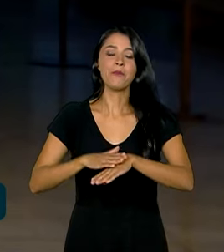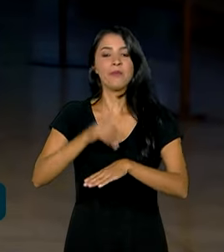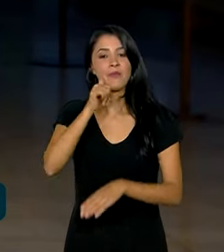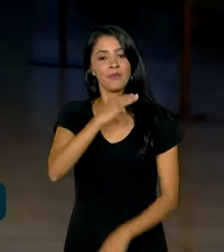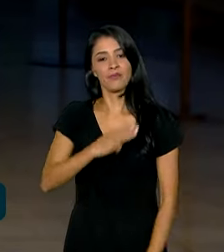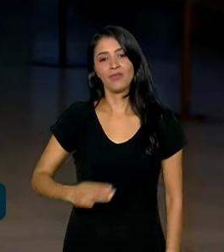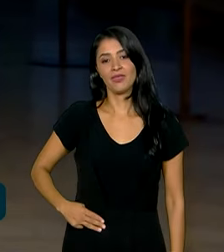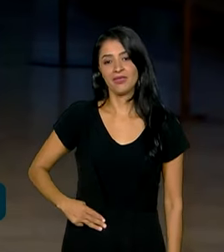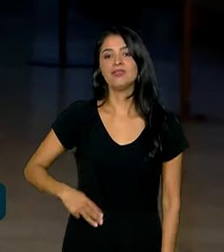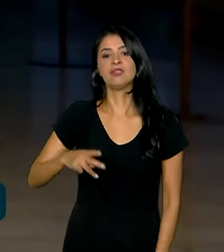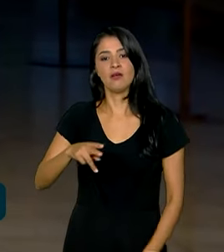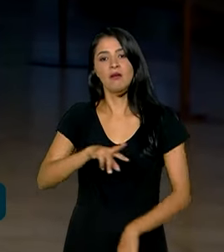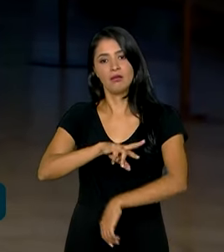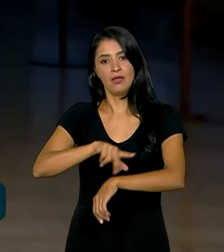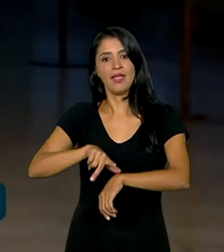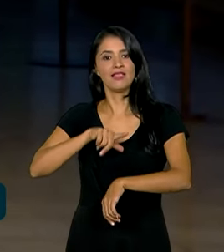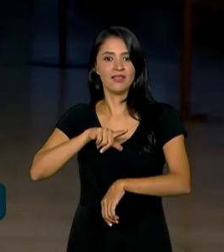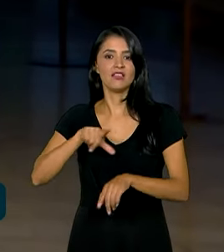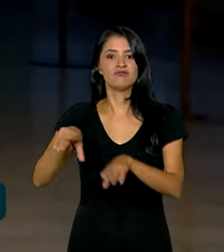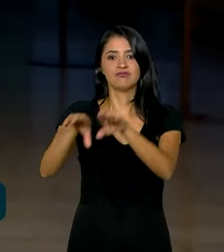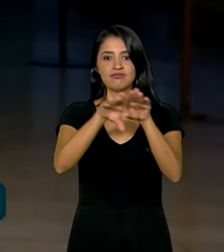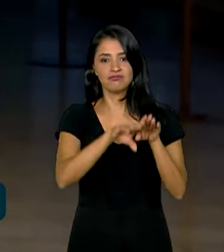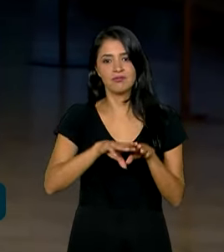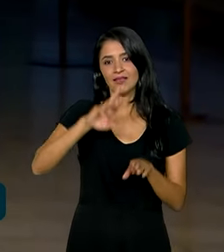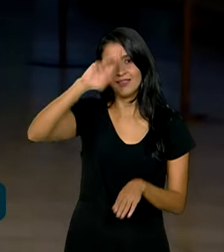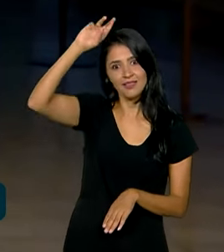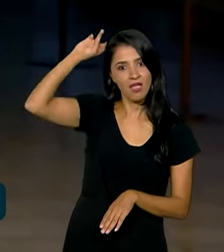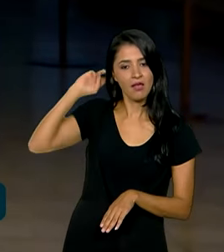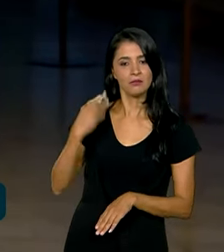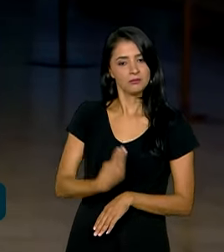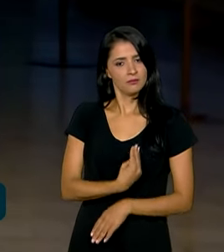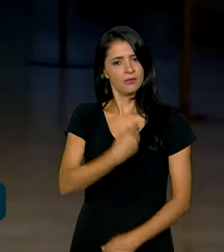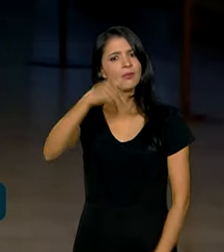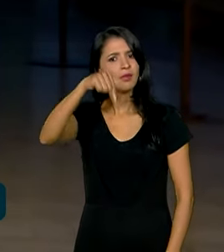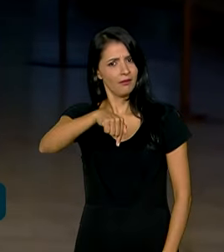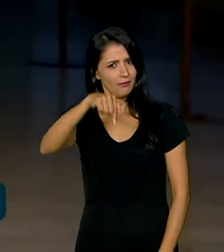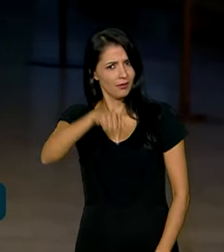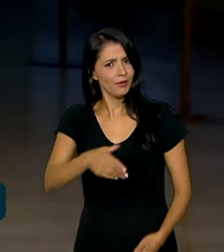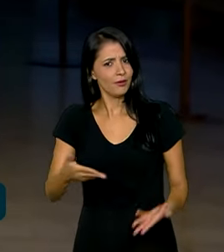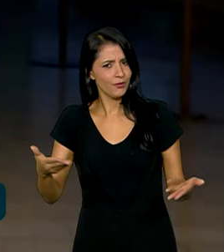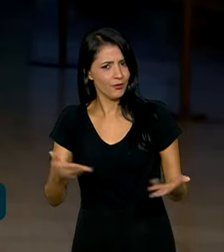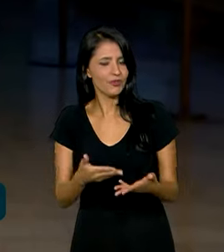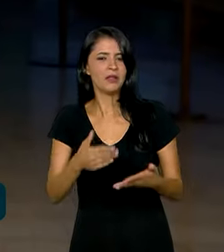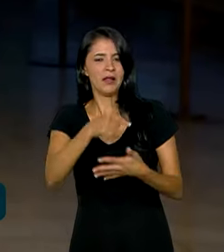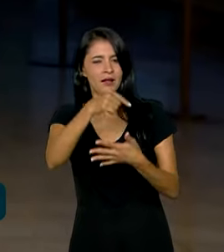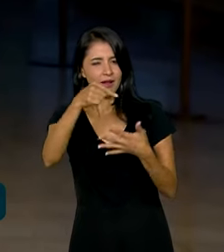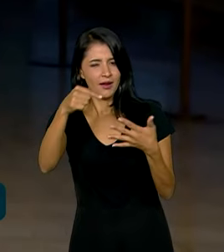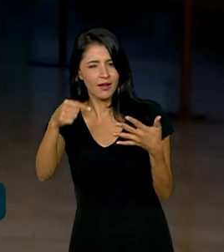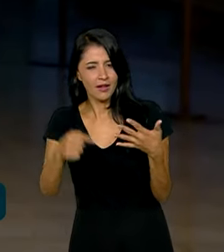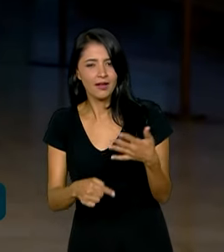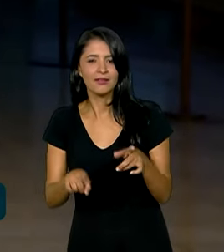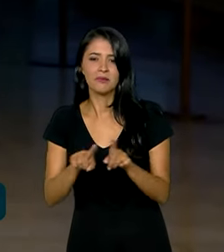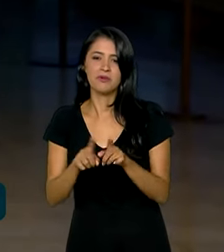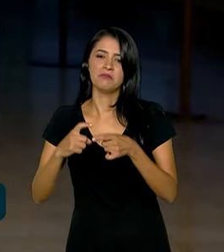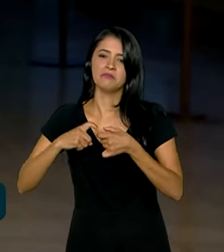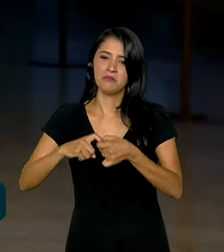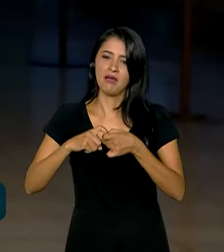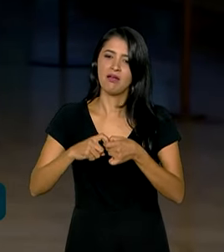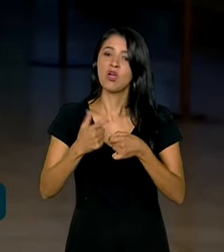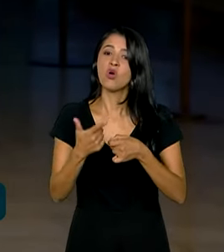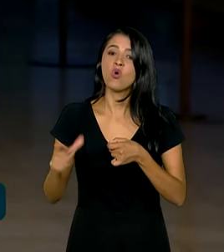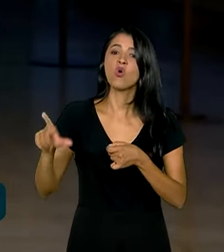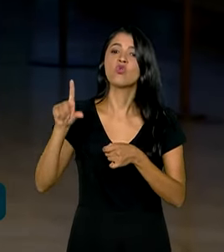Aniele Franco, que está presente hoje aqui no evento. E esse conjunto de ações aí também, em parceria com outros